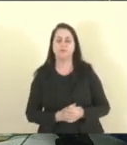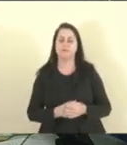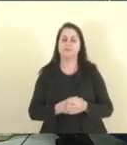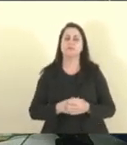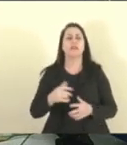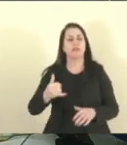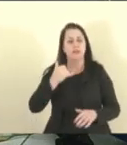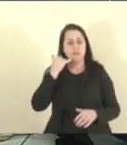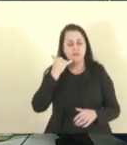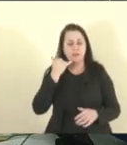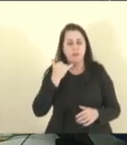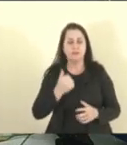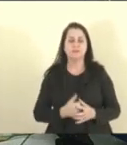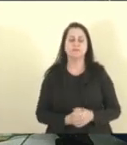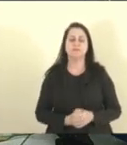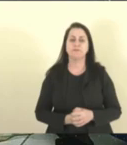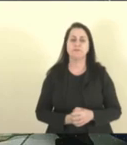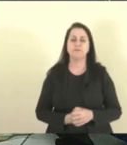telefone,